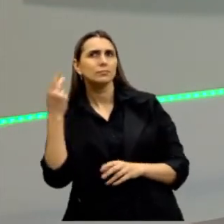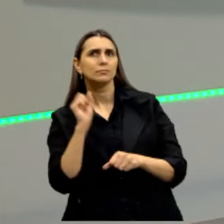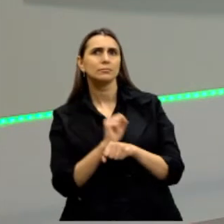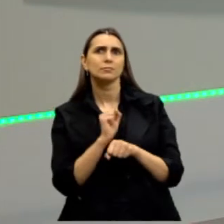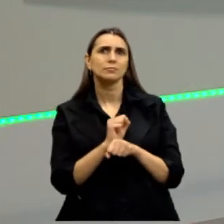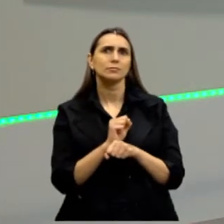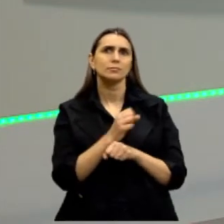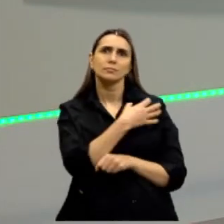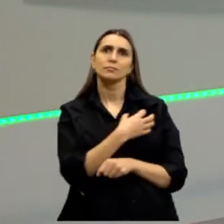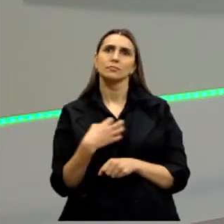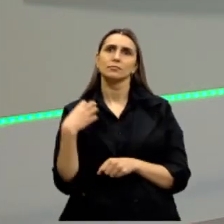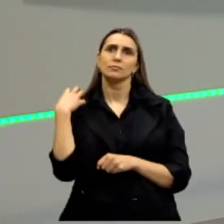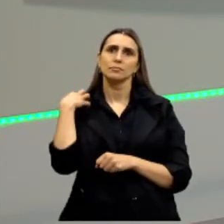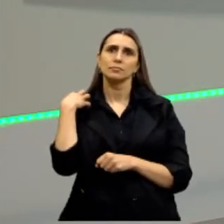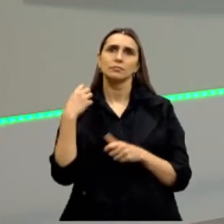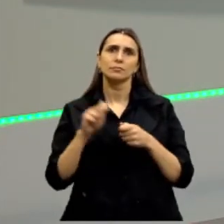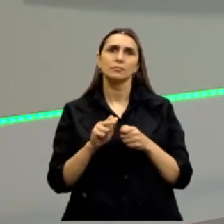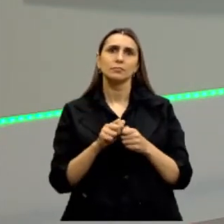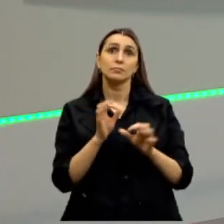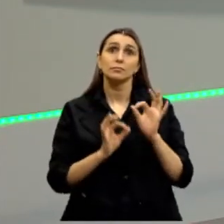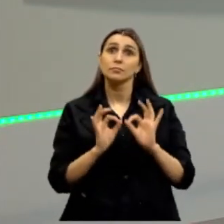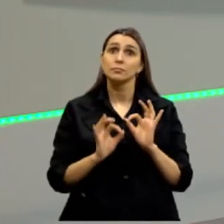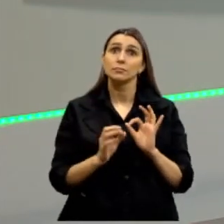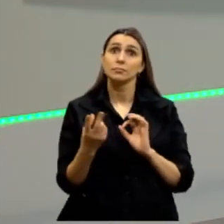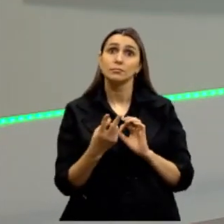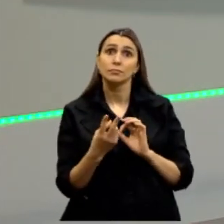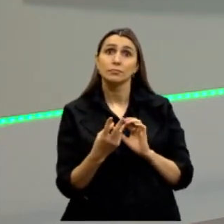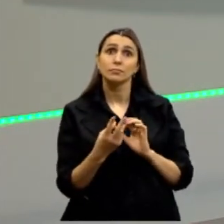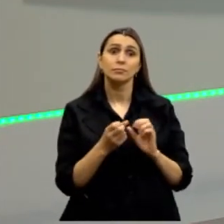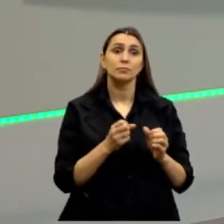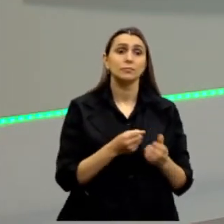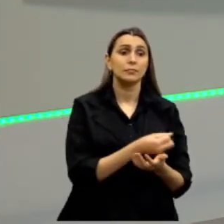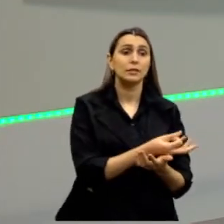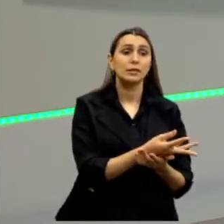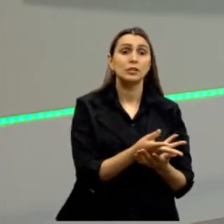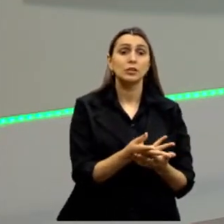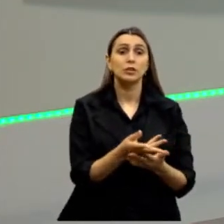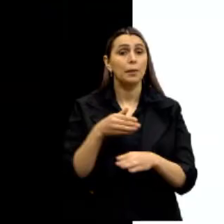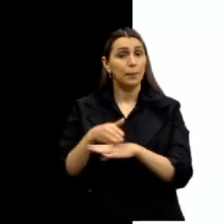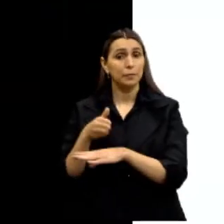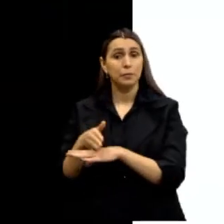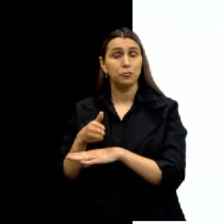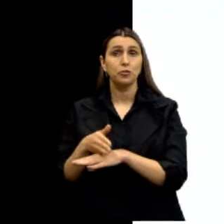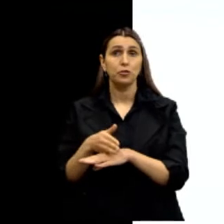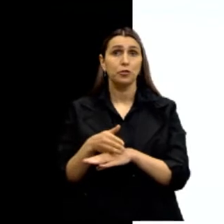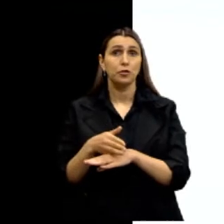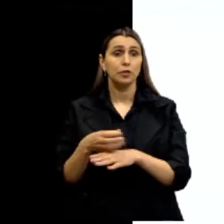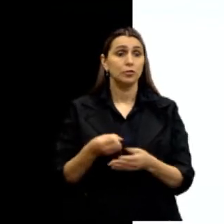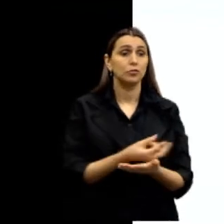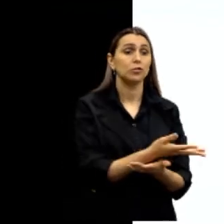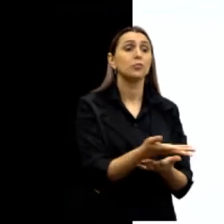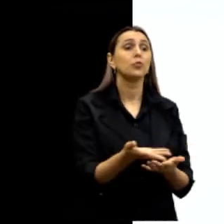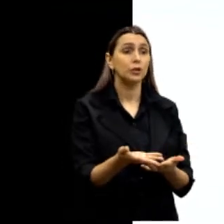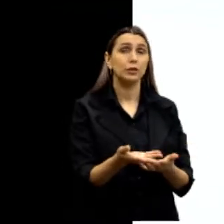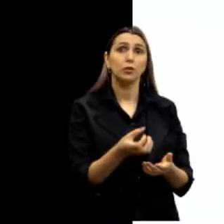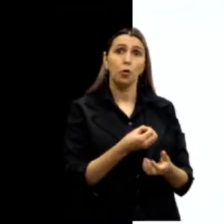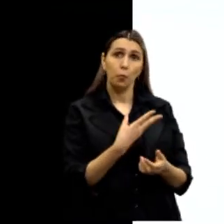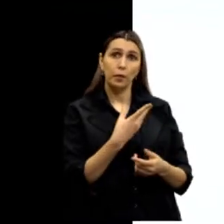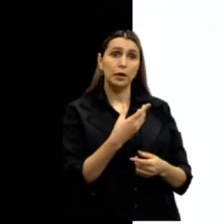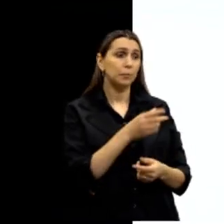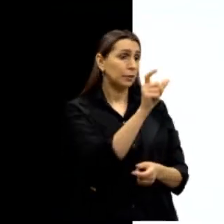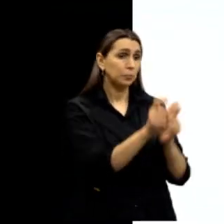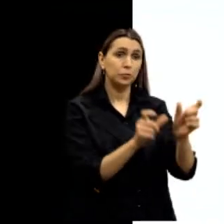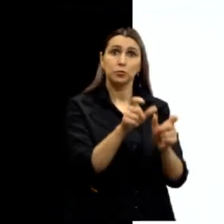com Aristóteles, que fala sobre justiça, duas, a distributiva e a participativa, distributiva, distribuir os bens, segundo aqueles que